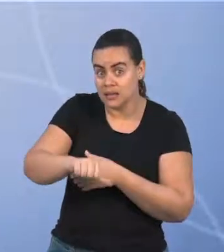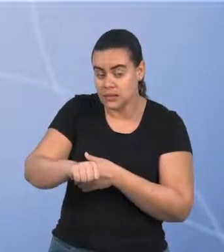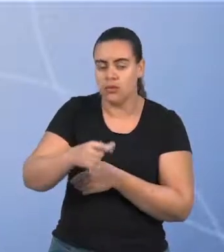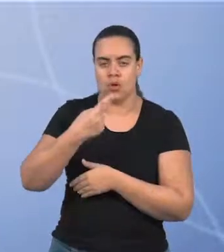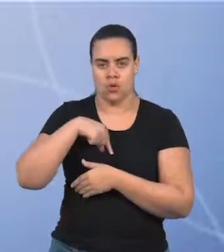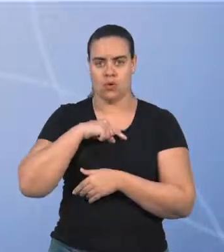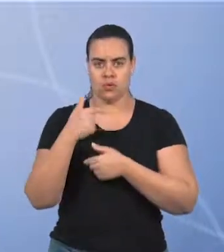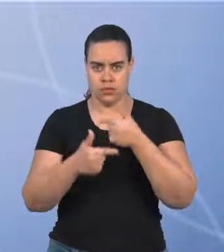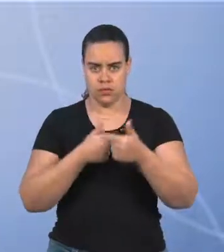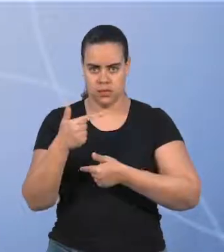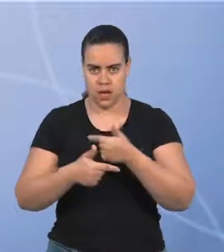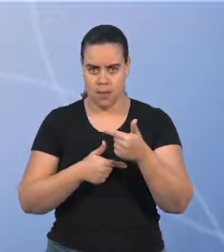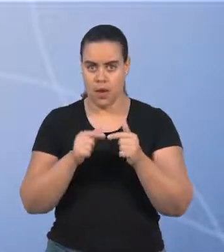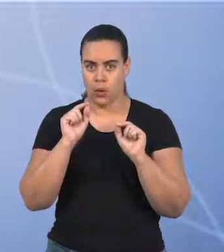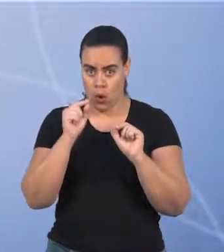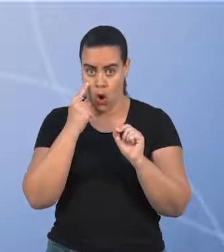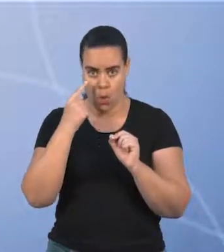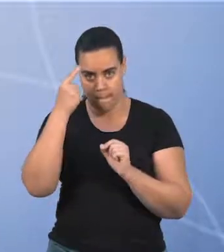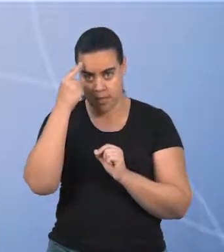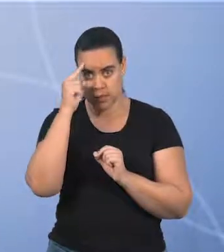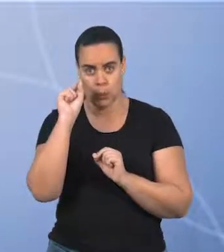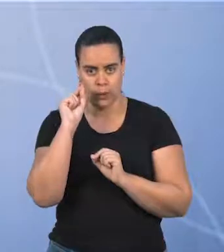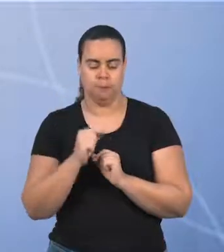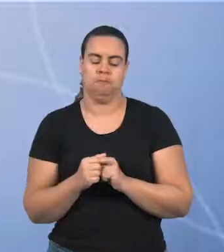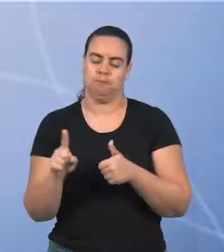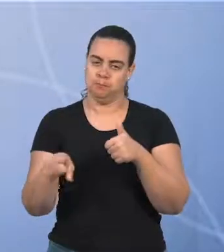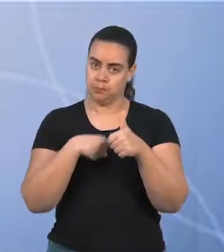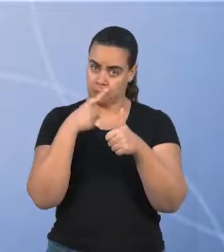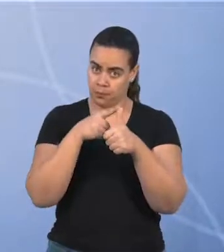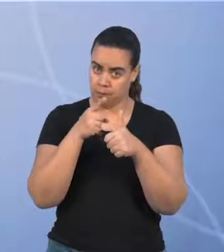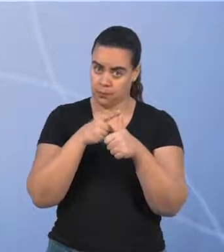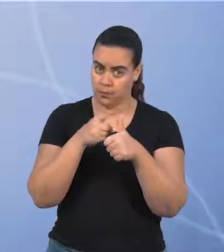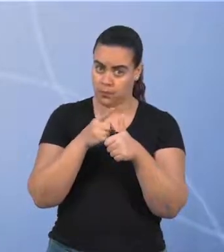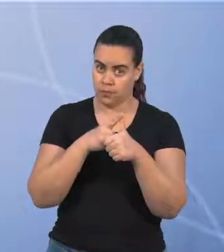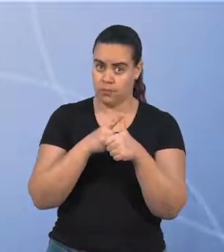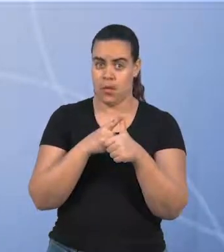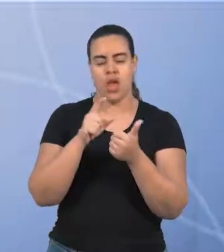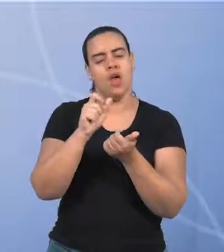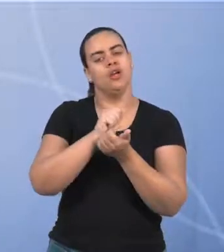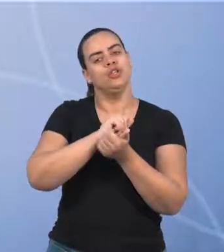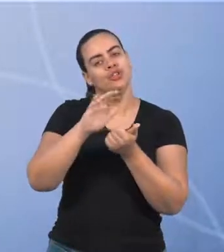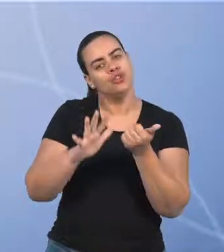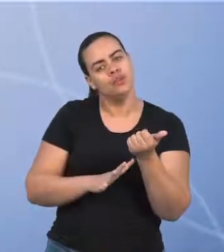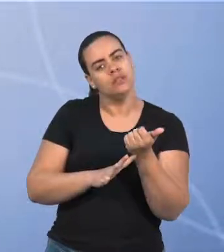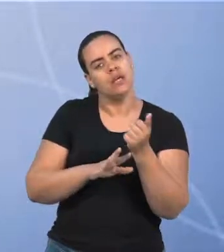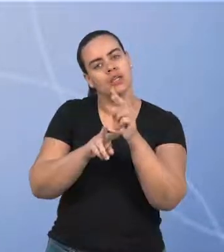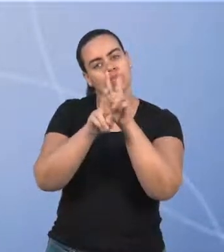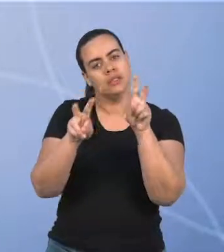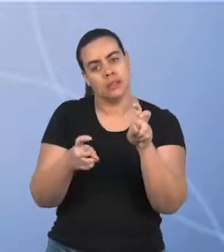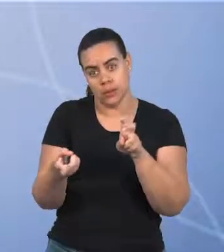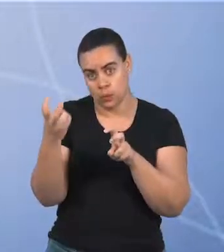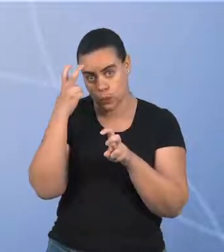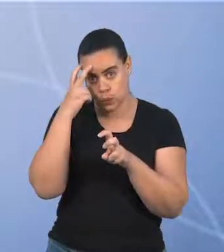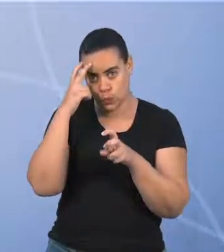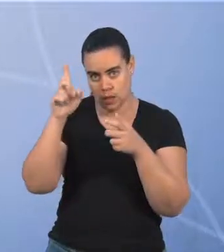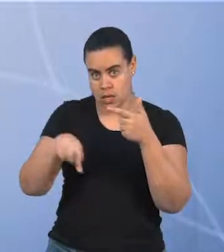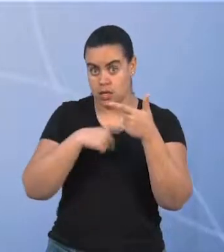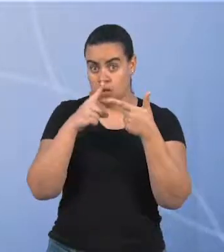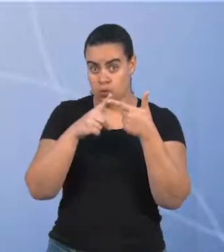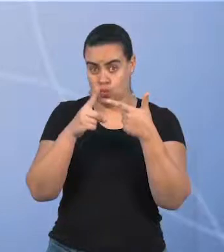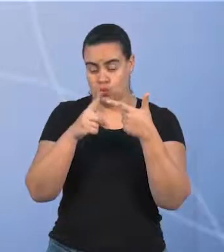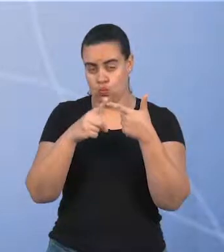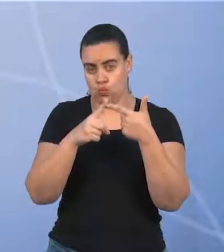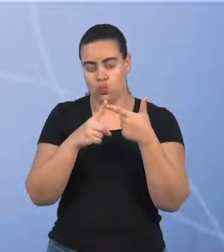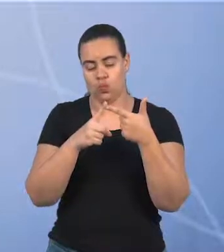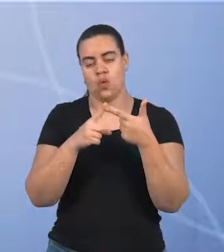Para nosso trabalho pensei nas seguintes etapas de avaliação. Primeiro, uma primeira atividade sobre entendimento de cultura. Segundo,